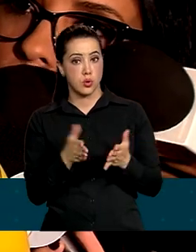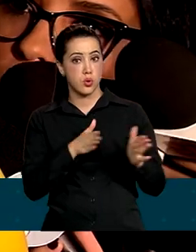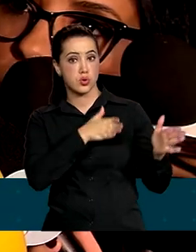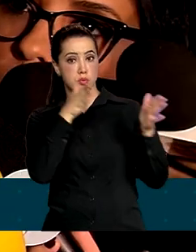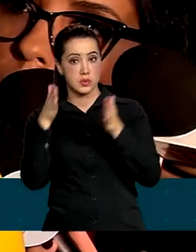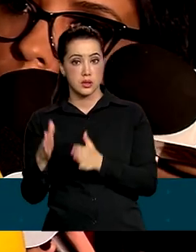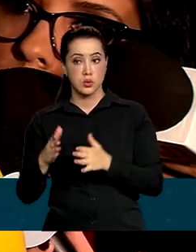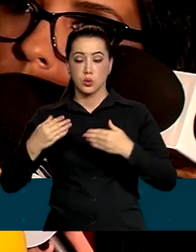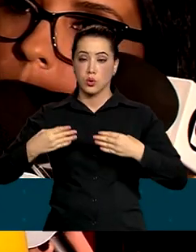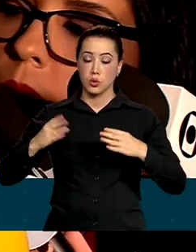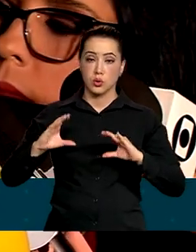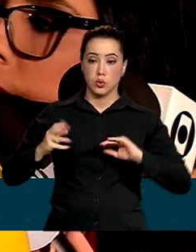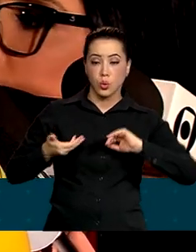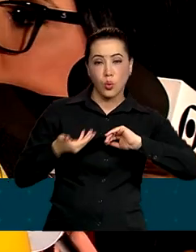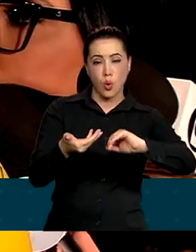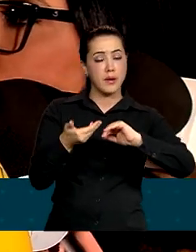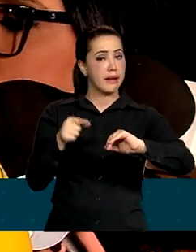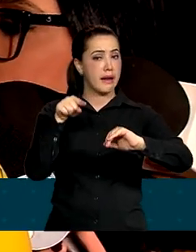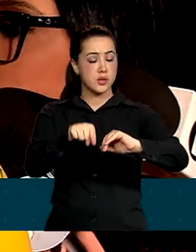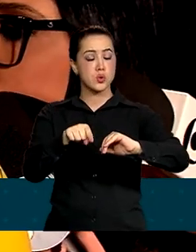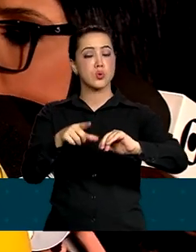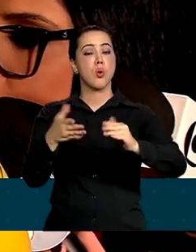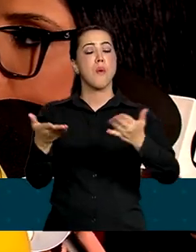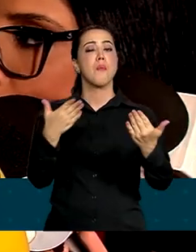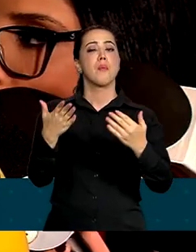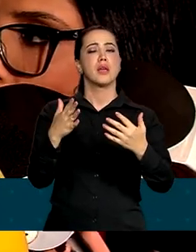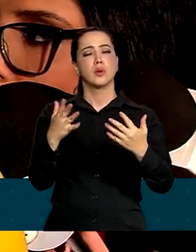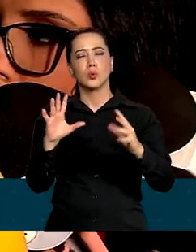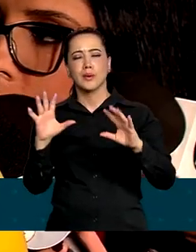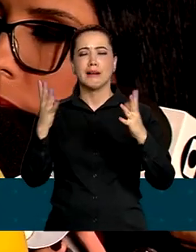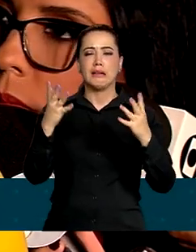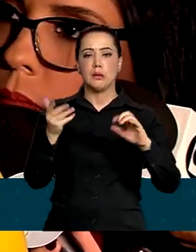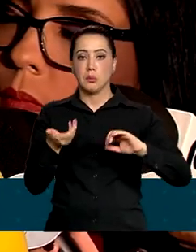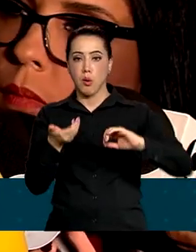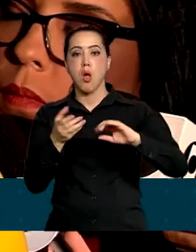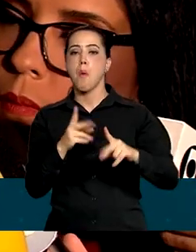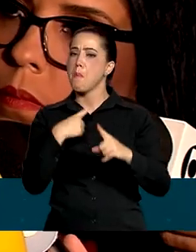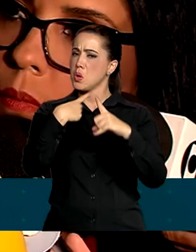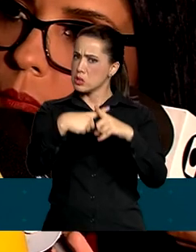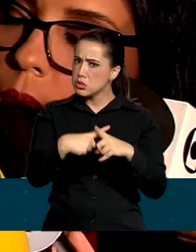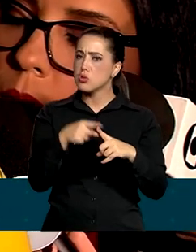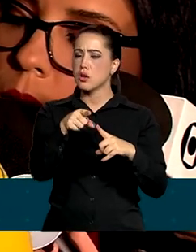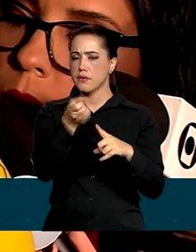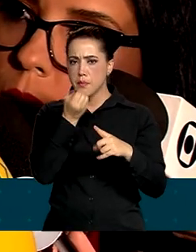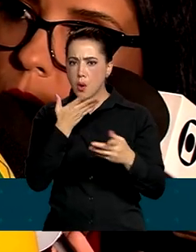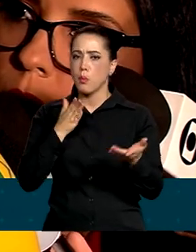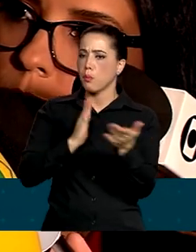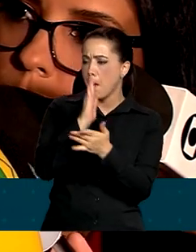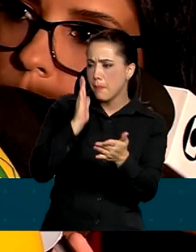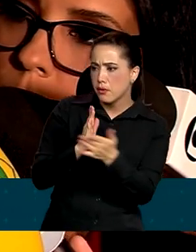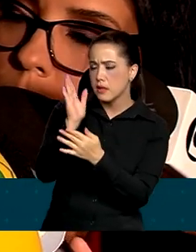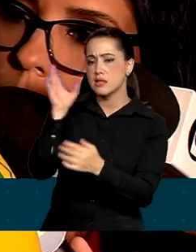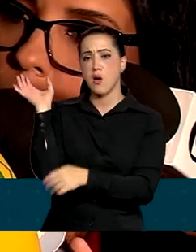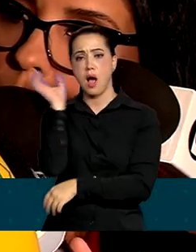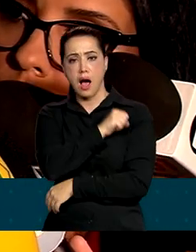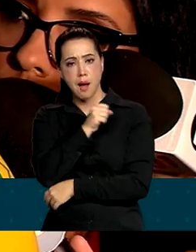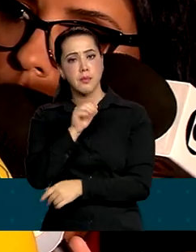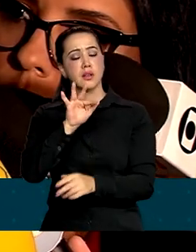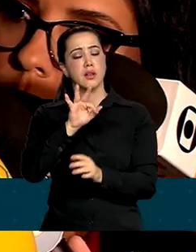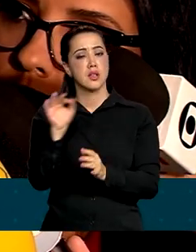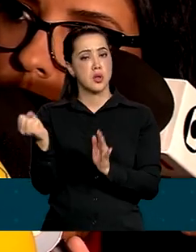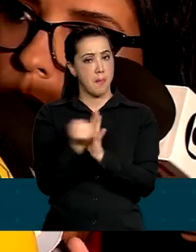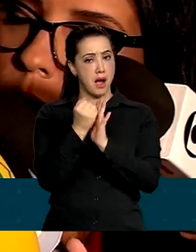Nacional muito positivo para o debate e aprovação o mais rápido possível dessa nova regra fiscal para o país.